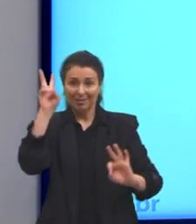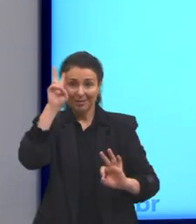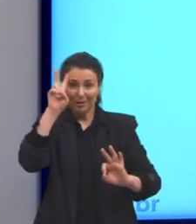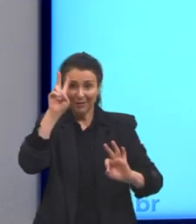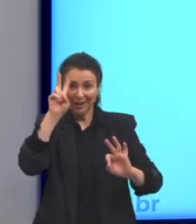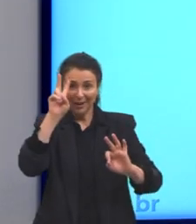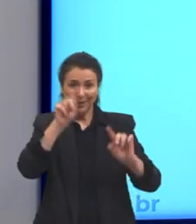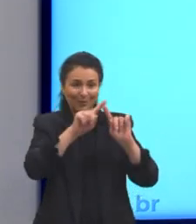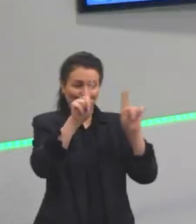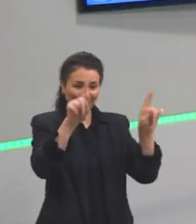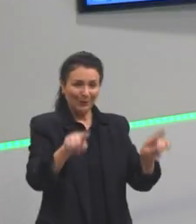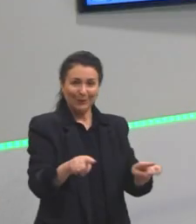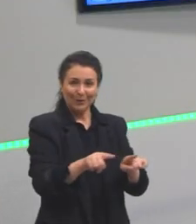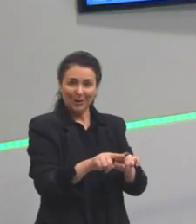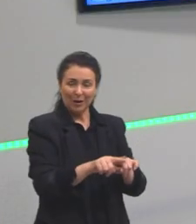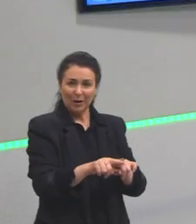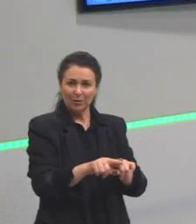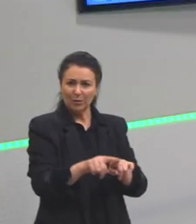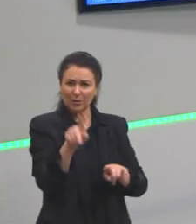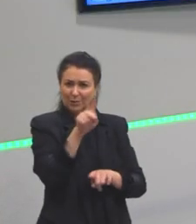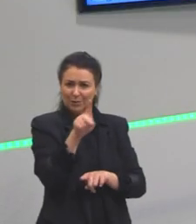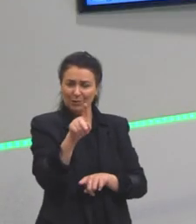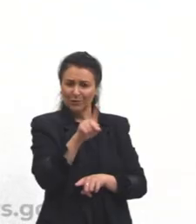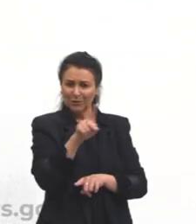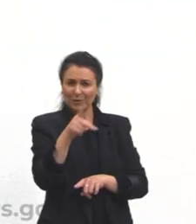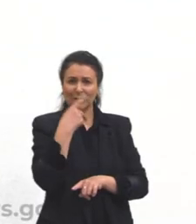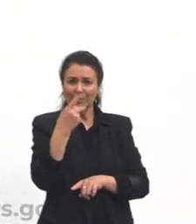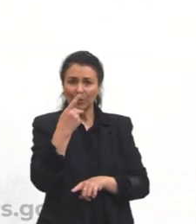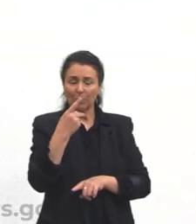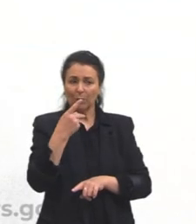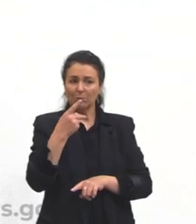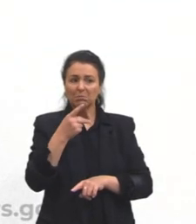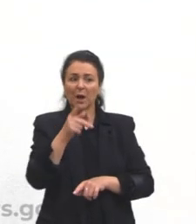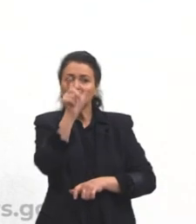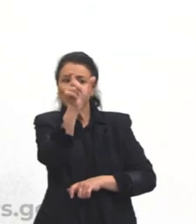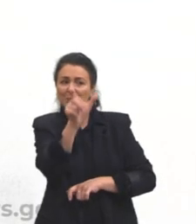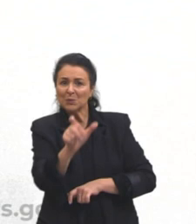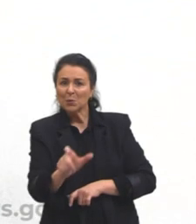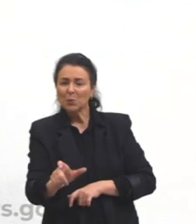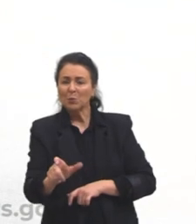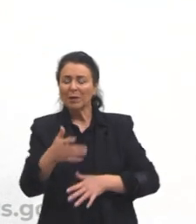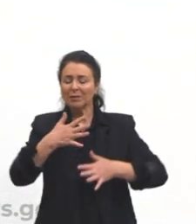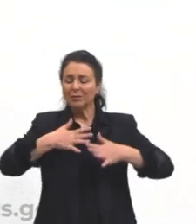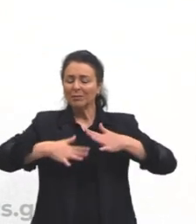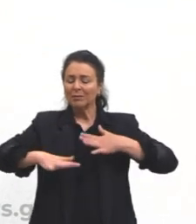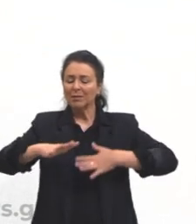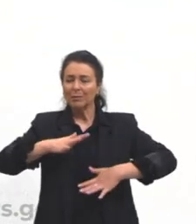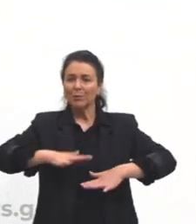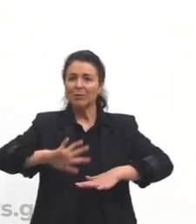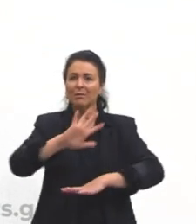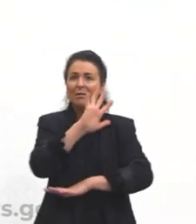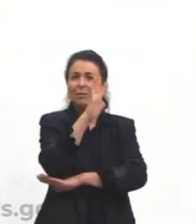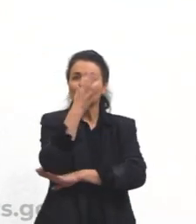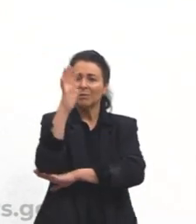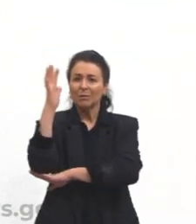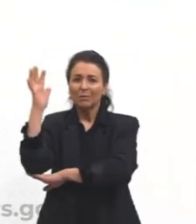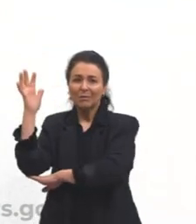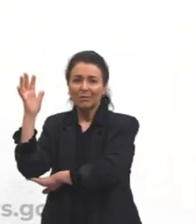Aqui, as pessoas vivendo em harmonia com a natureza. Notem aqui um